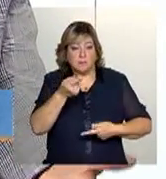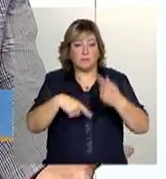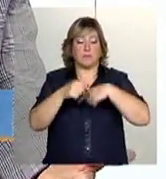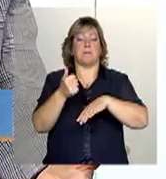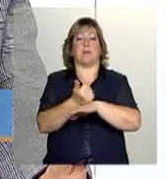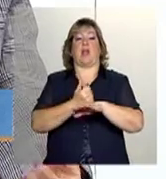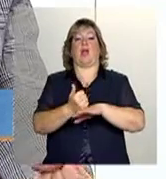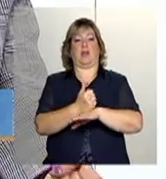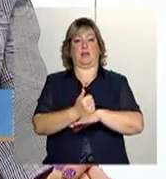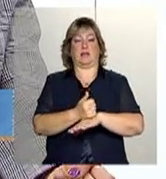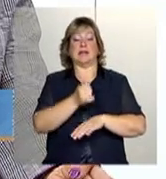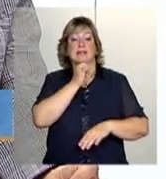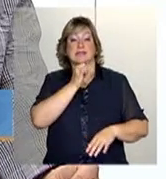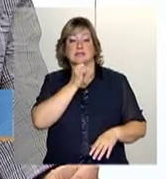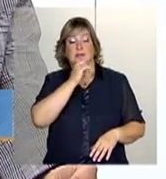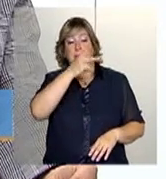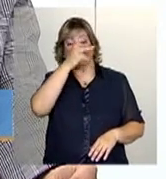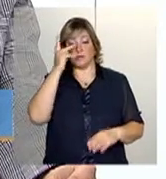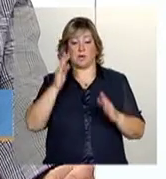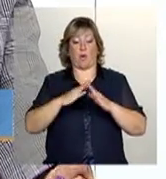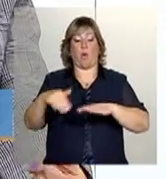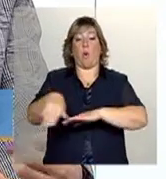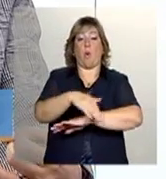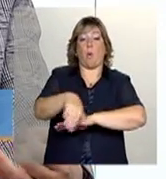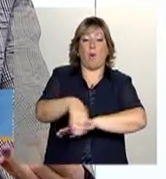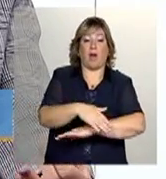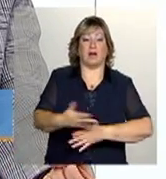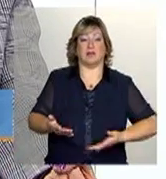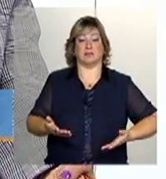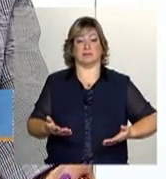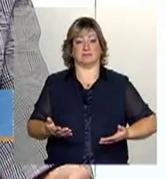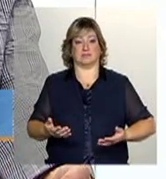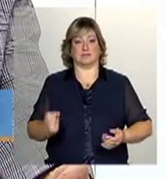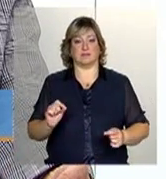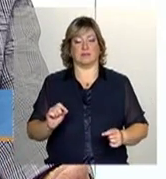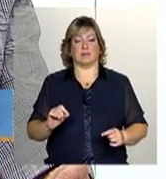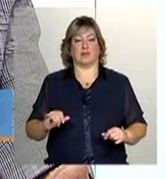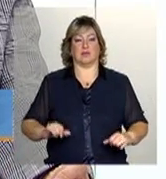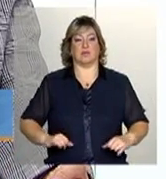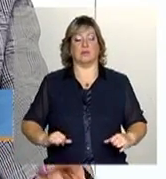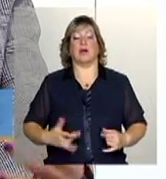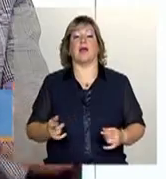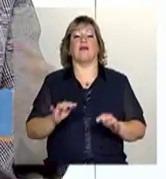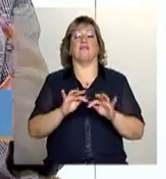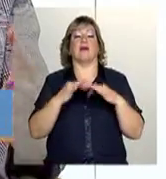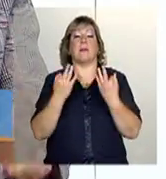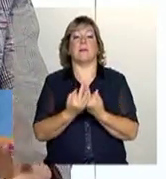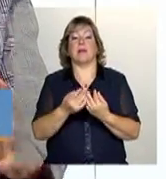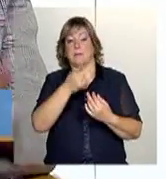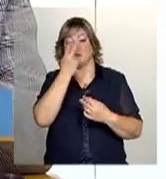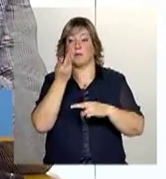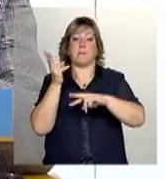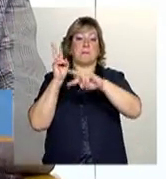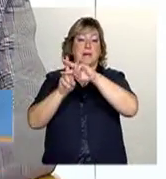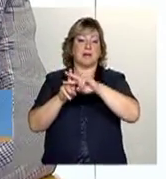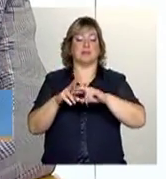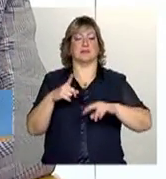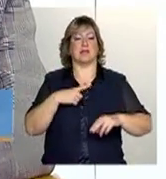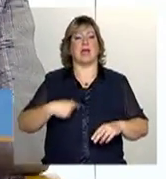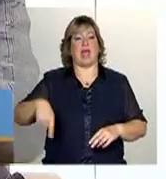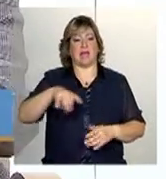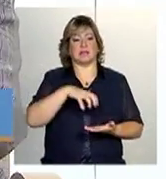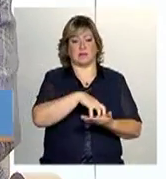Como é o caso, por exemplo, de população em situação de rua, como é o caso de famílias de preso, né? Então, nós temos grupos que são bem